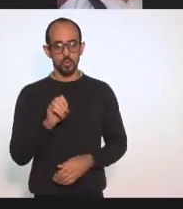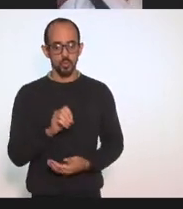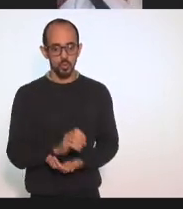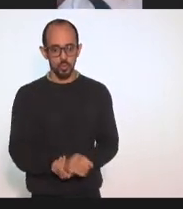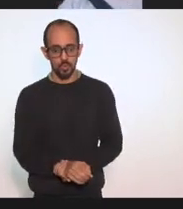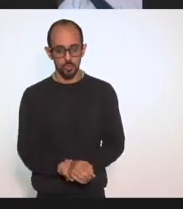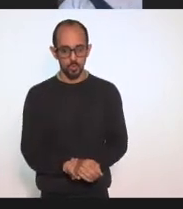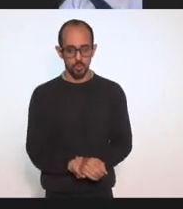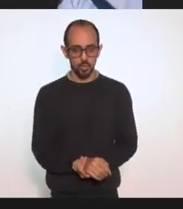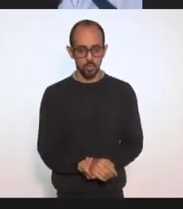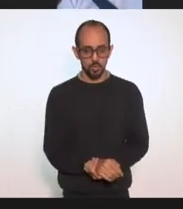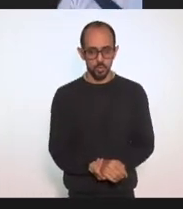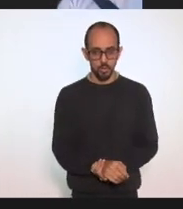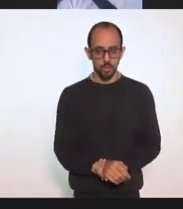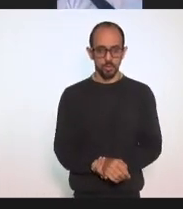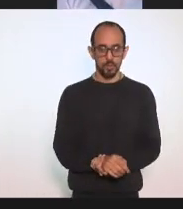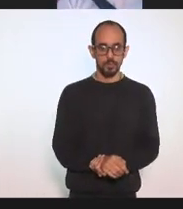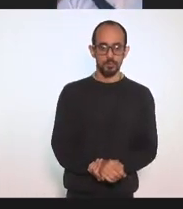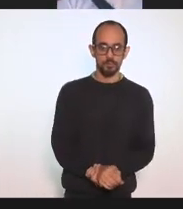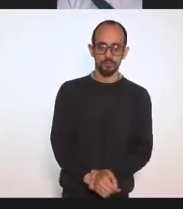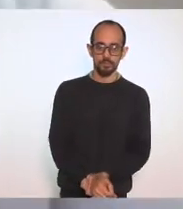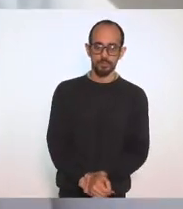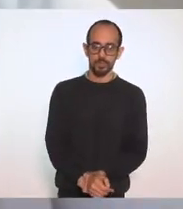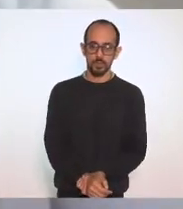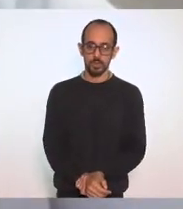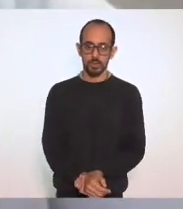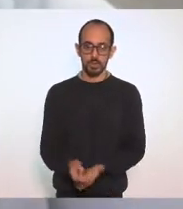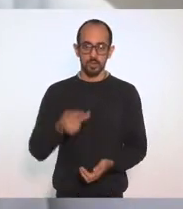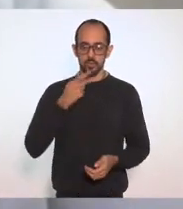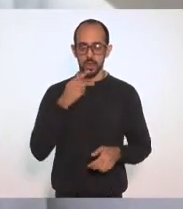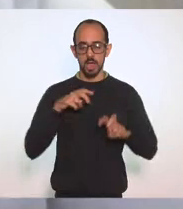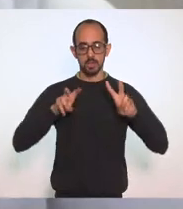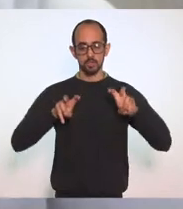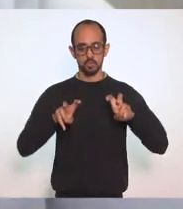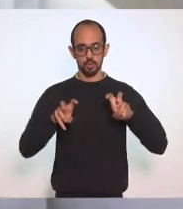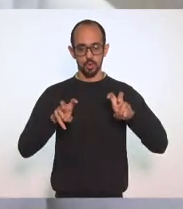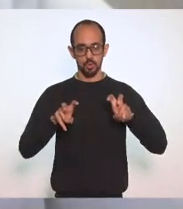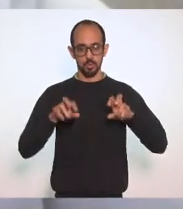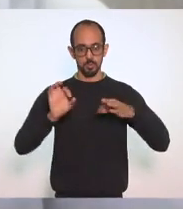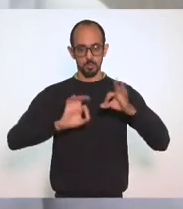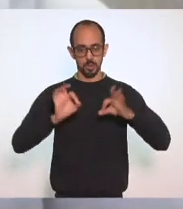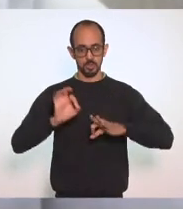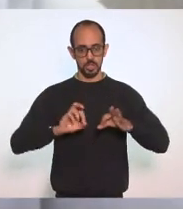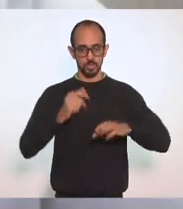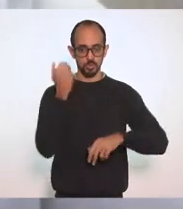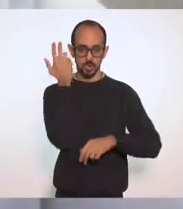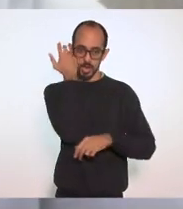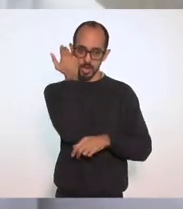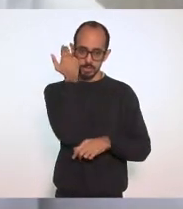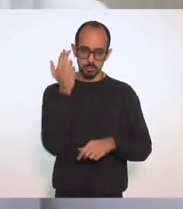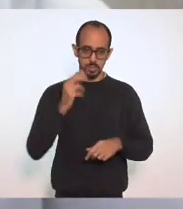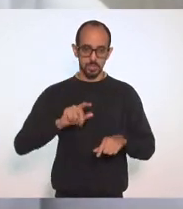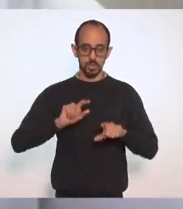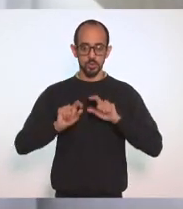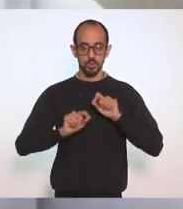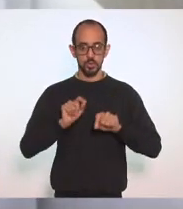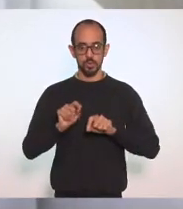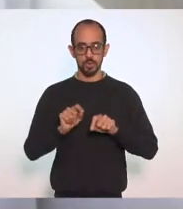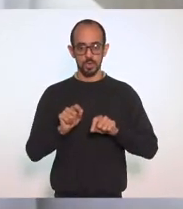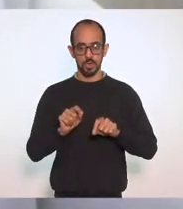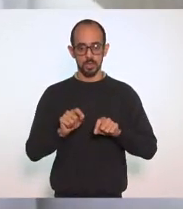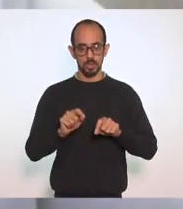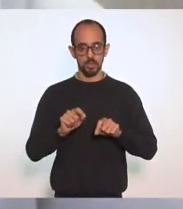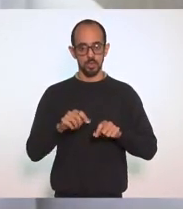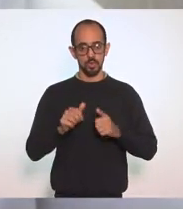Presidente, que era em relação a esse projeto, deputado Carlos Mink, mas, retornando à CCJ, eu tinha um parecer, eu dou na CCJ.